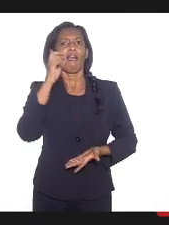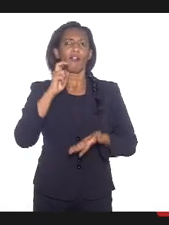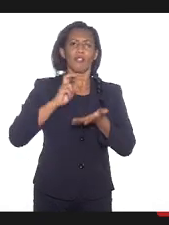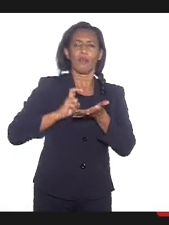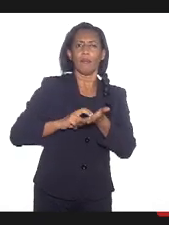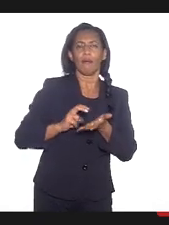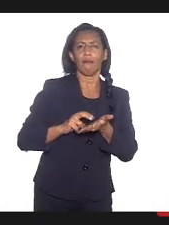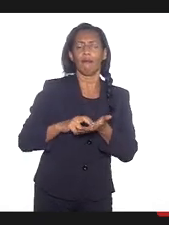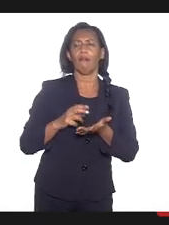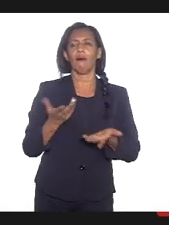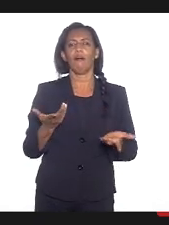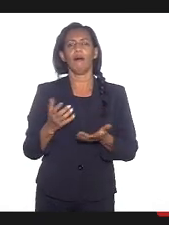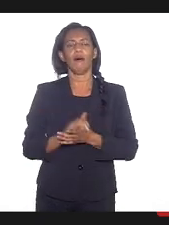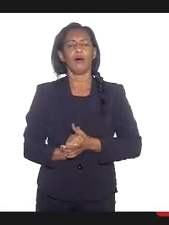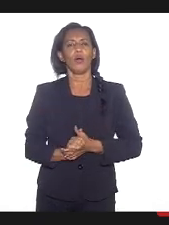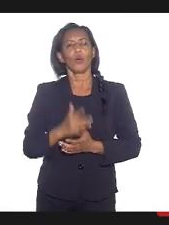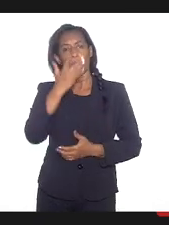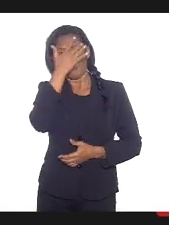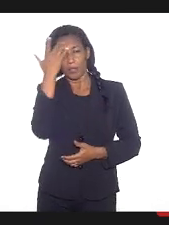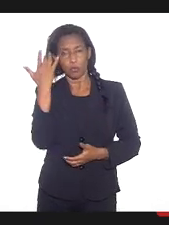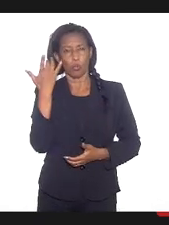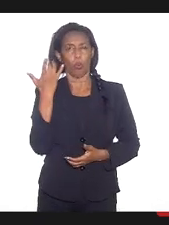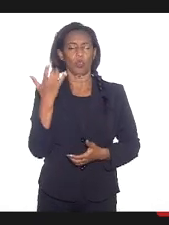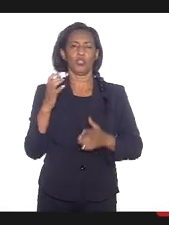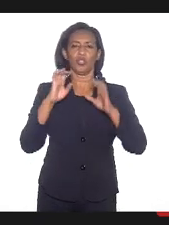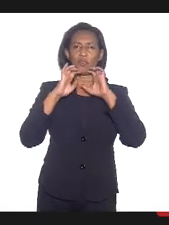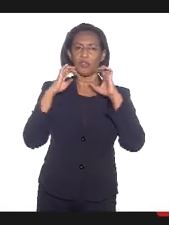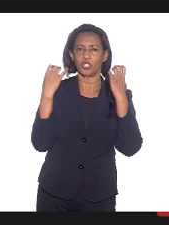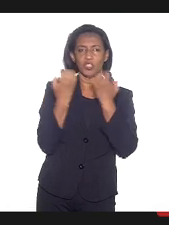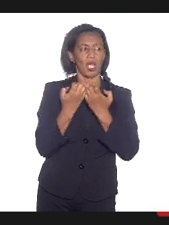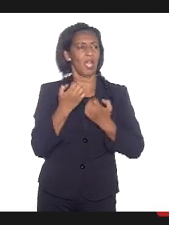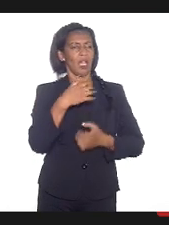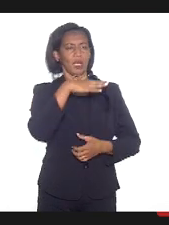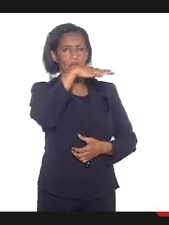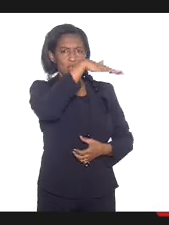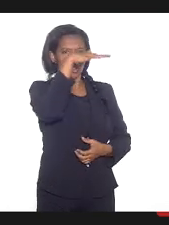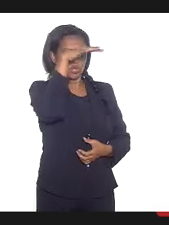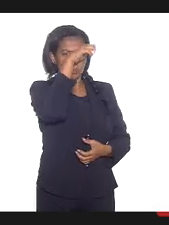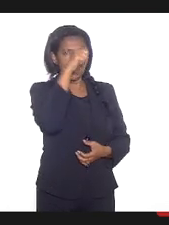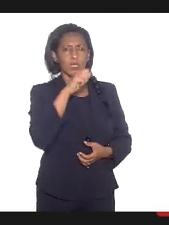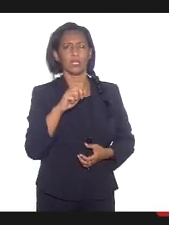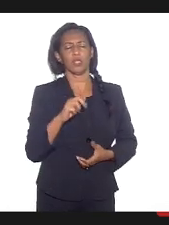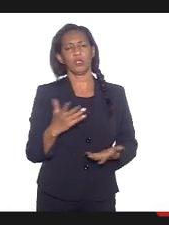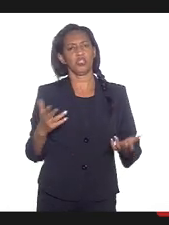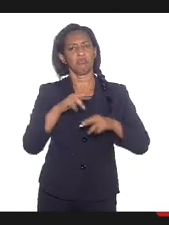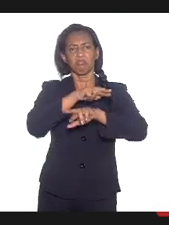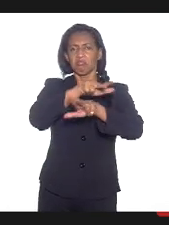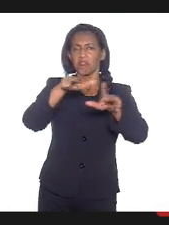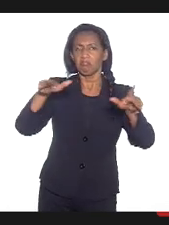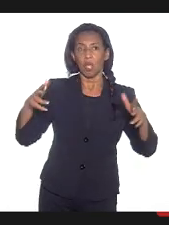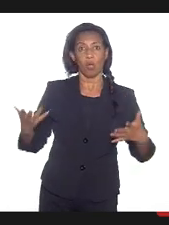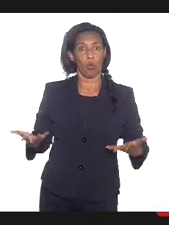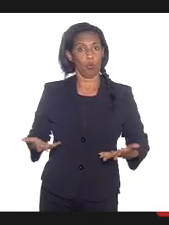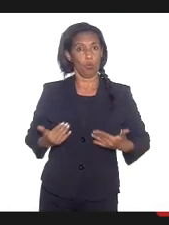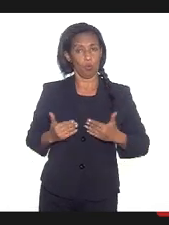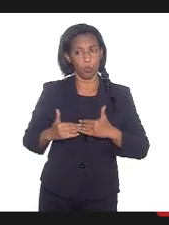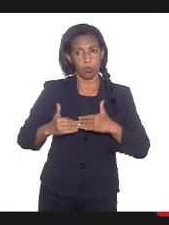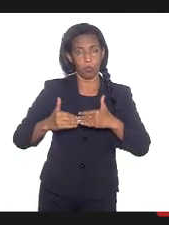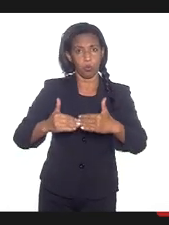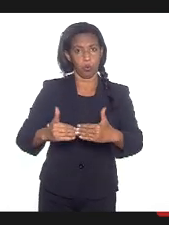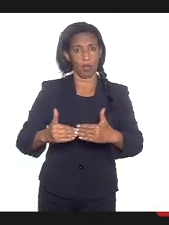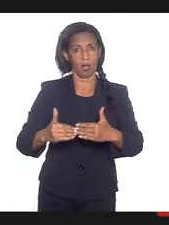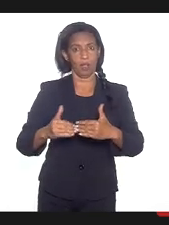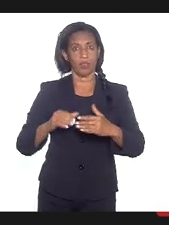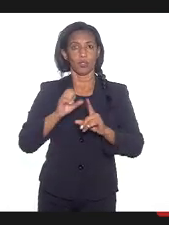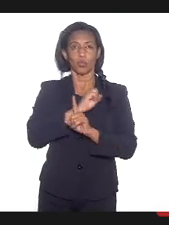Cardeal, com pessoas evangélicas, candomblessistas, umbandistas. Então, uma iniciativa da sociedade civil de